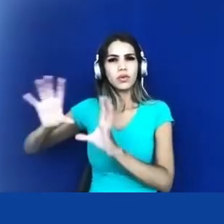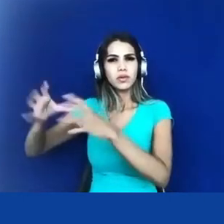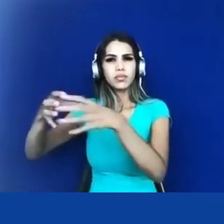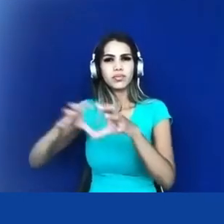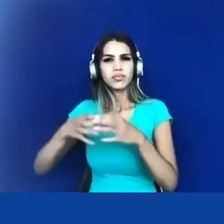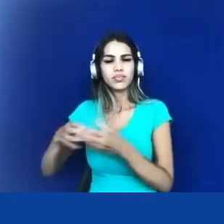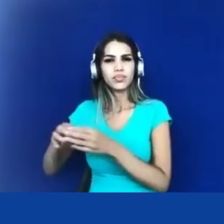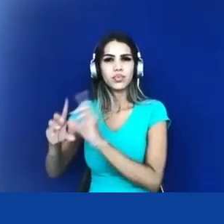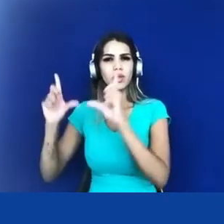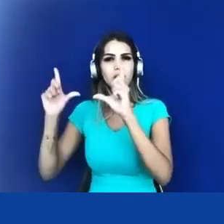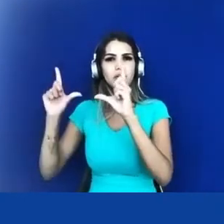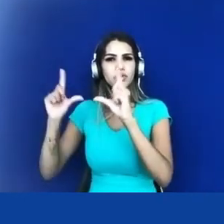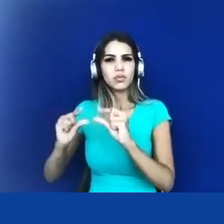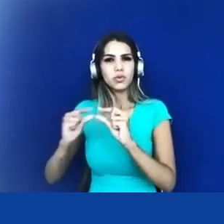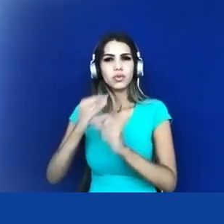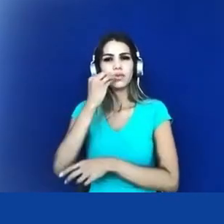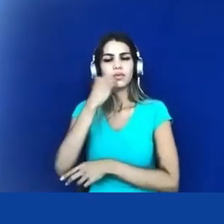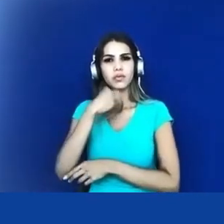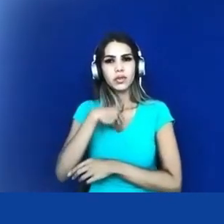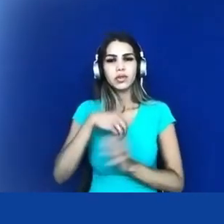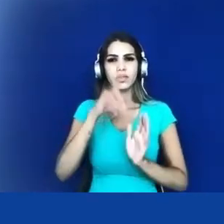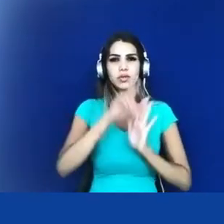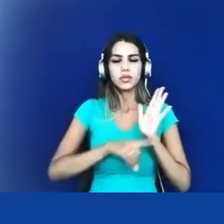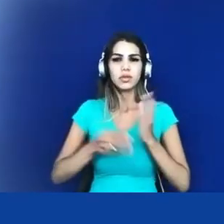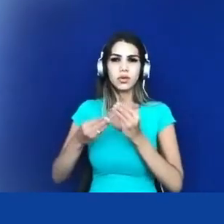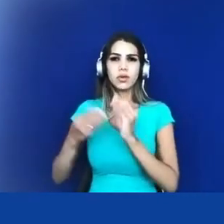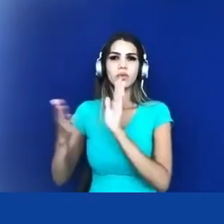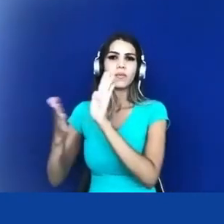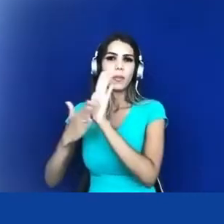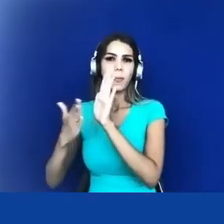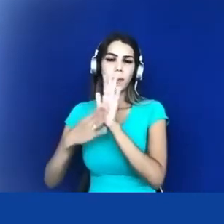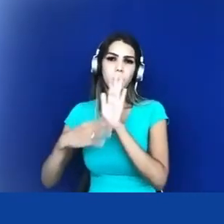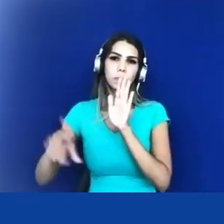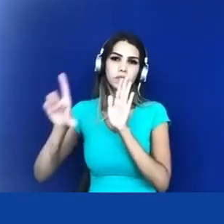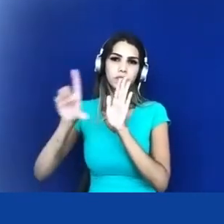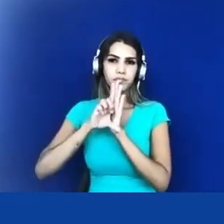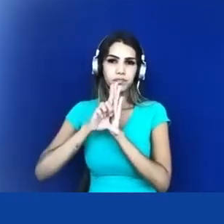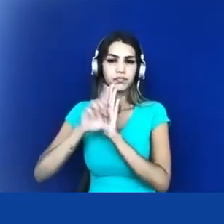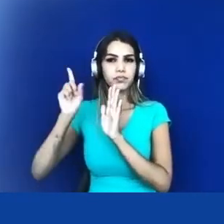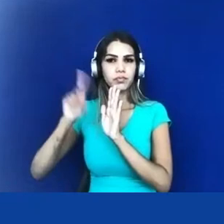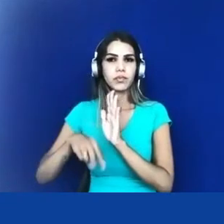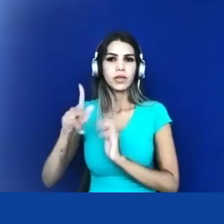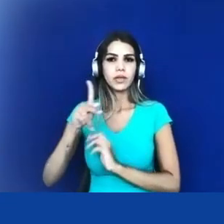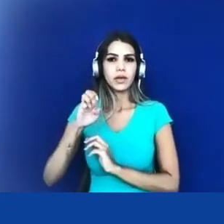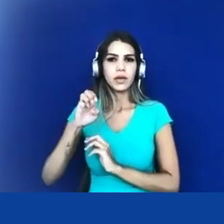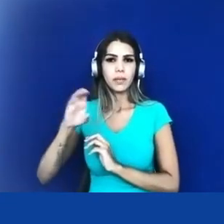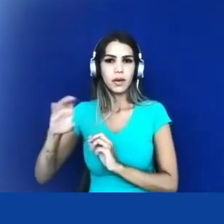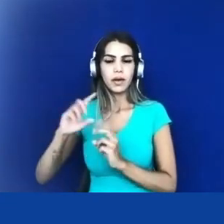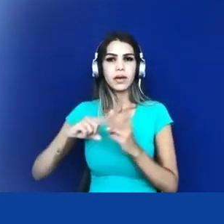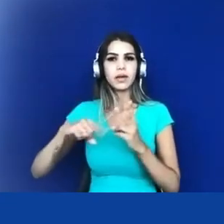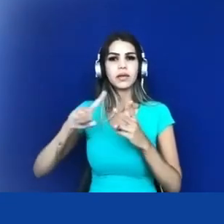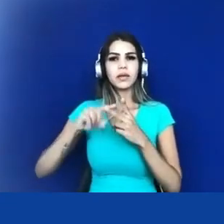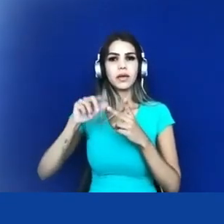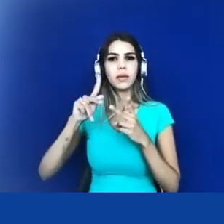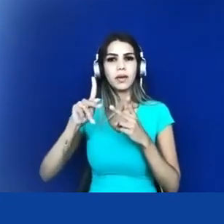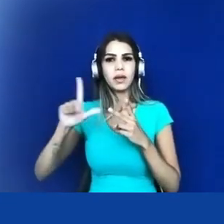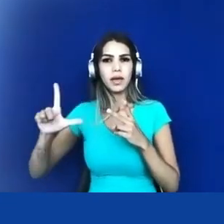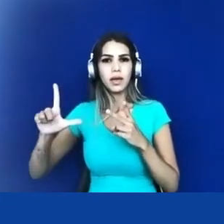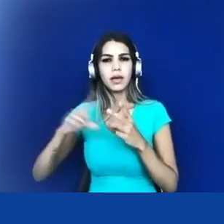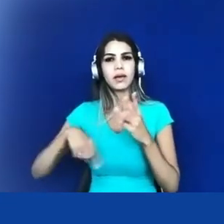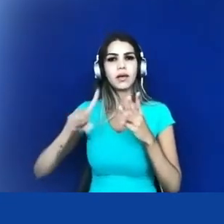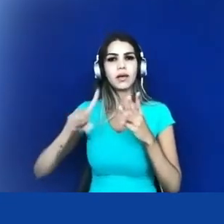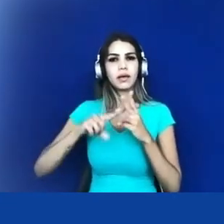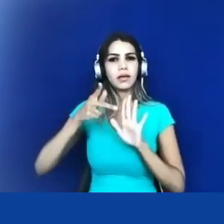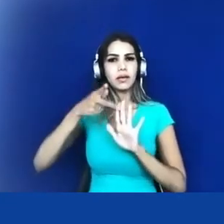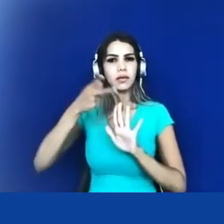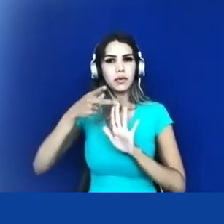com as proposições legislativas então são as PECs são as PLs né são as portarias são os